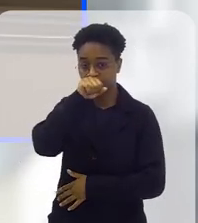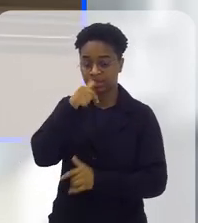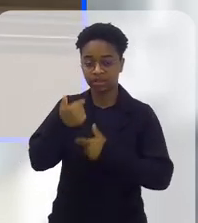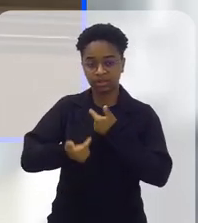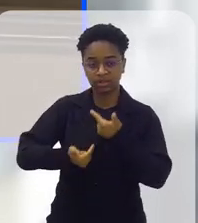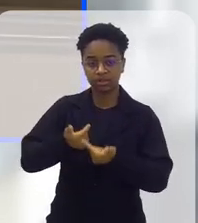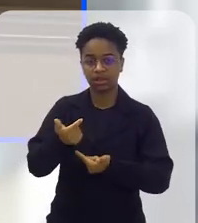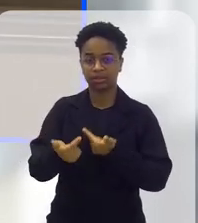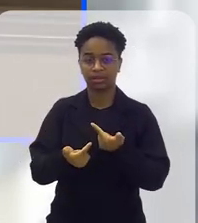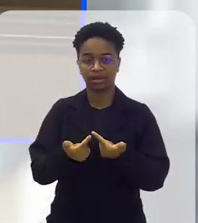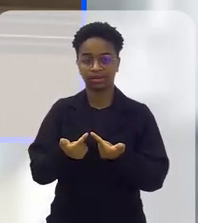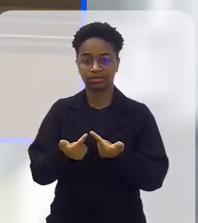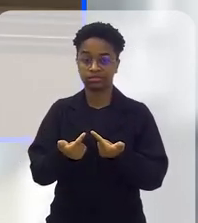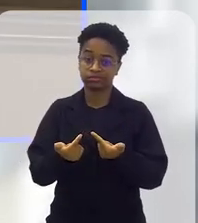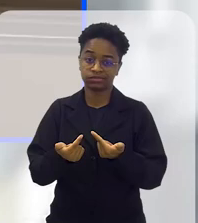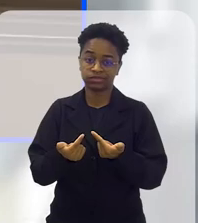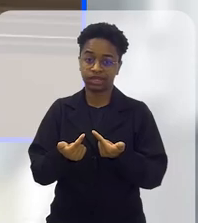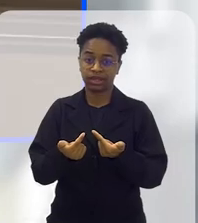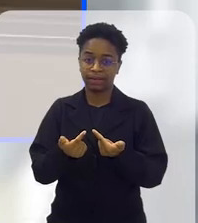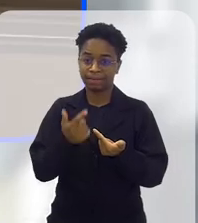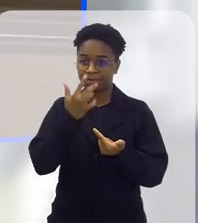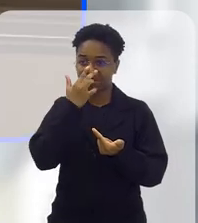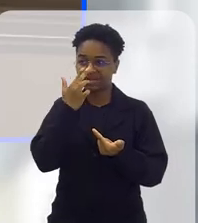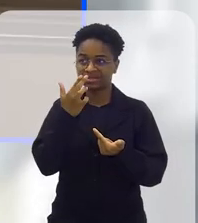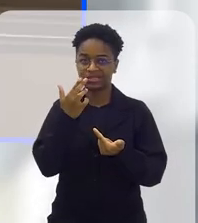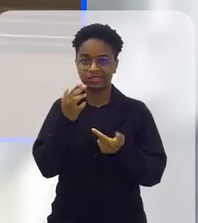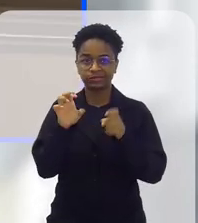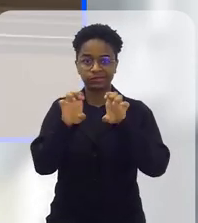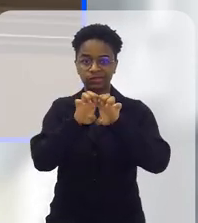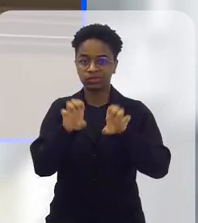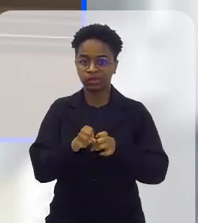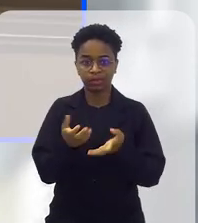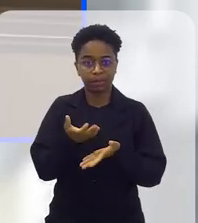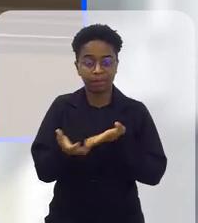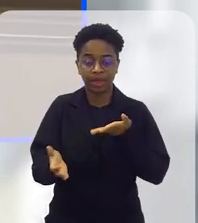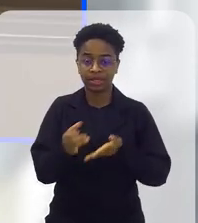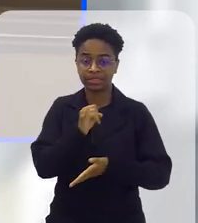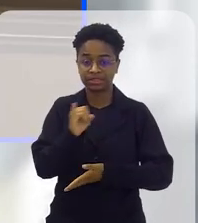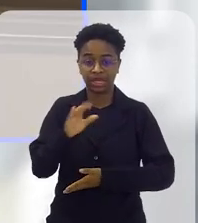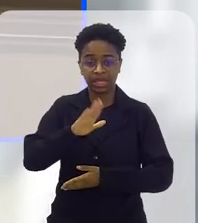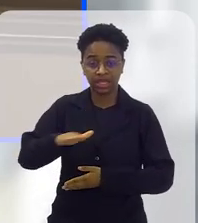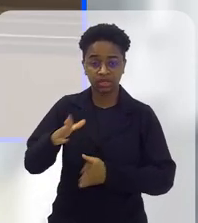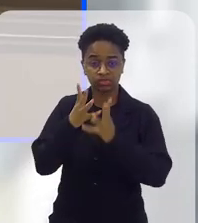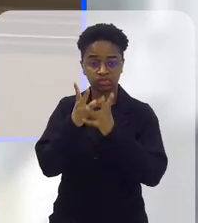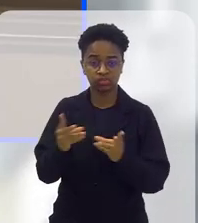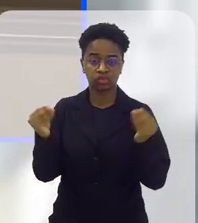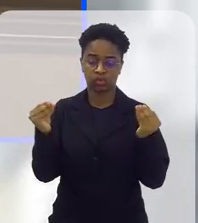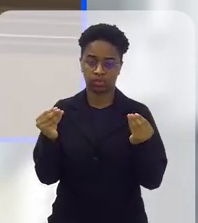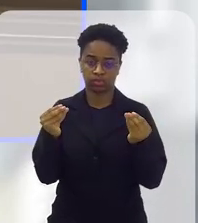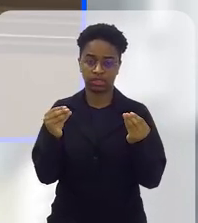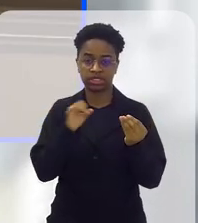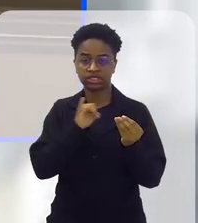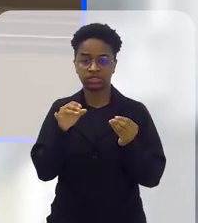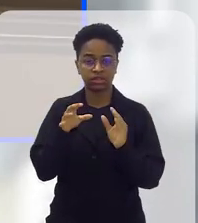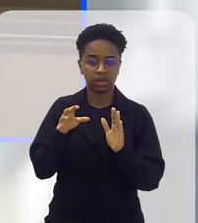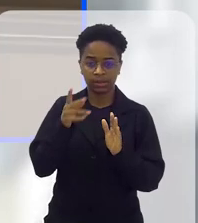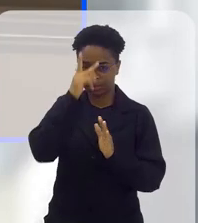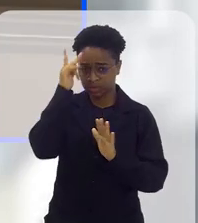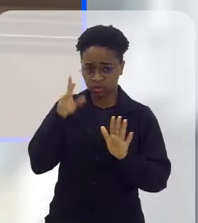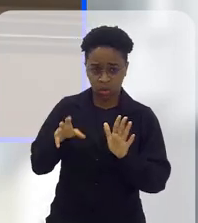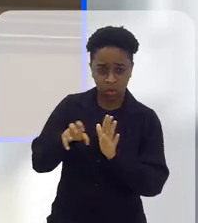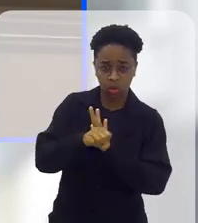estão trabalhando, perdem o chão quando perde uma criança, quando uma criança é